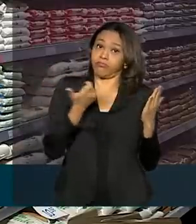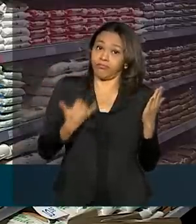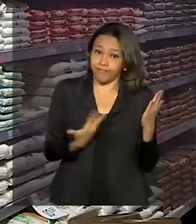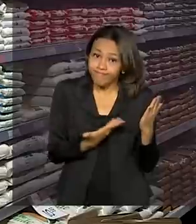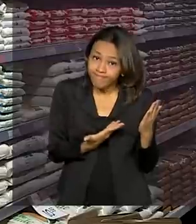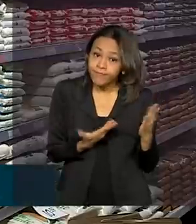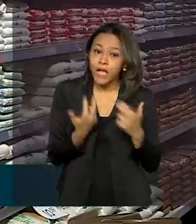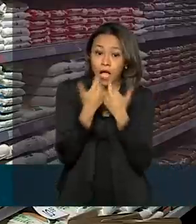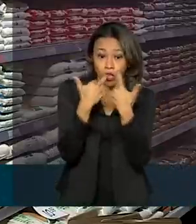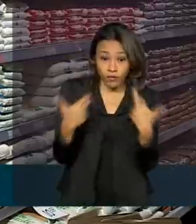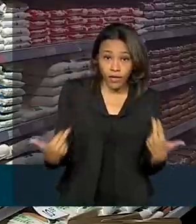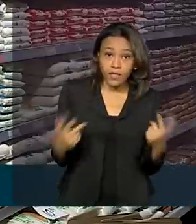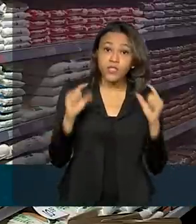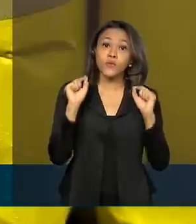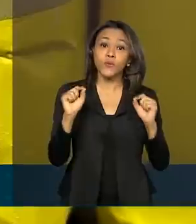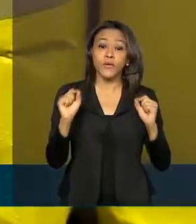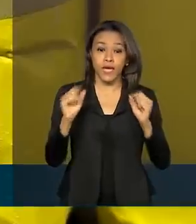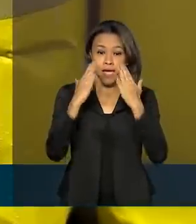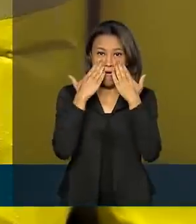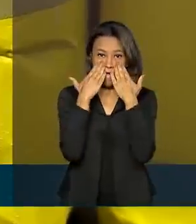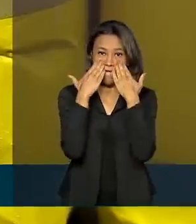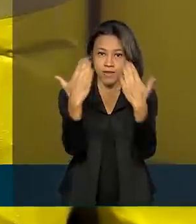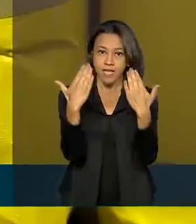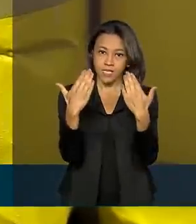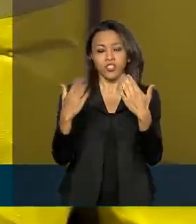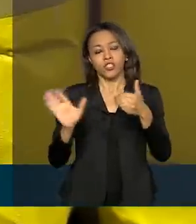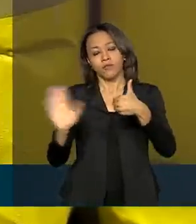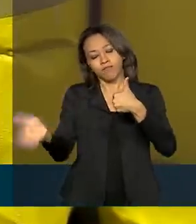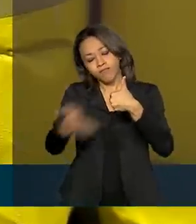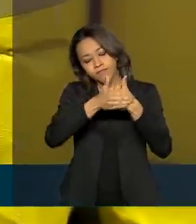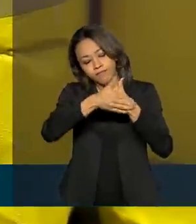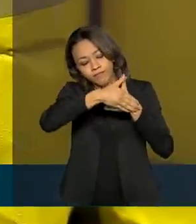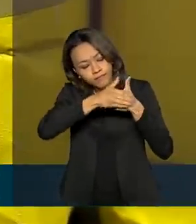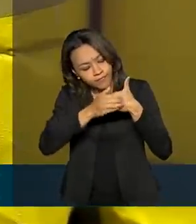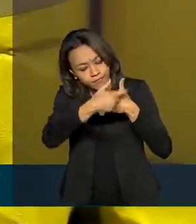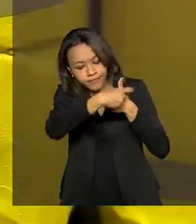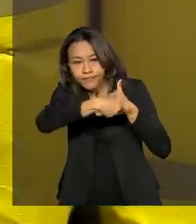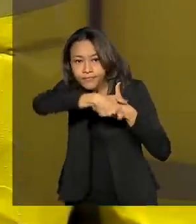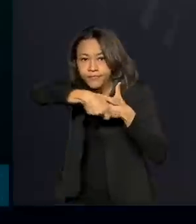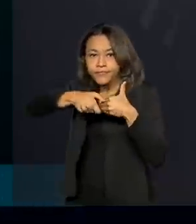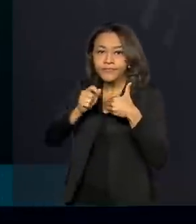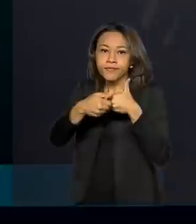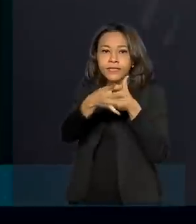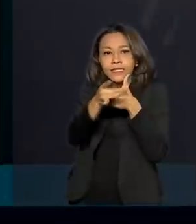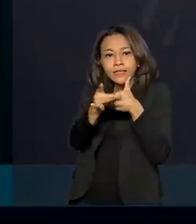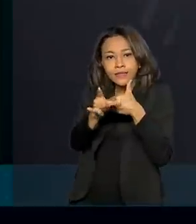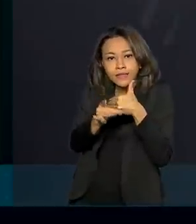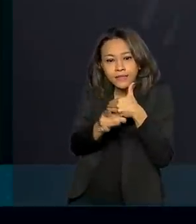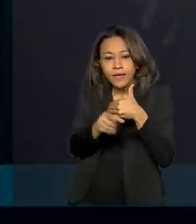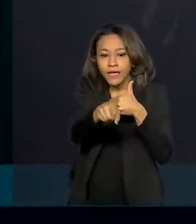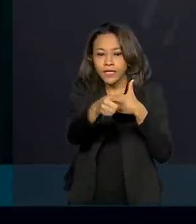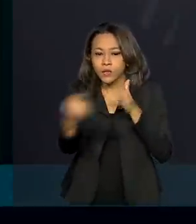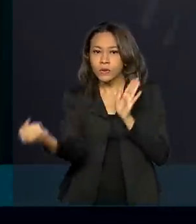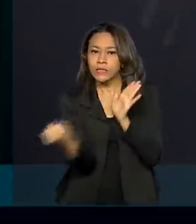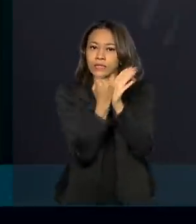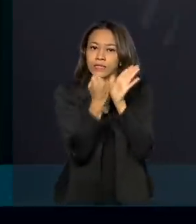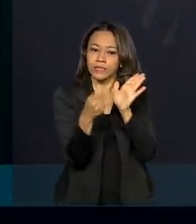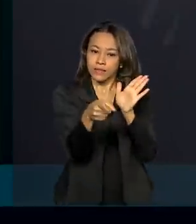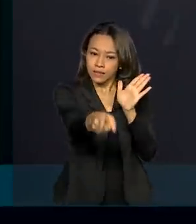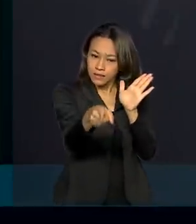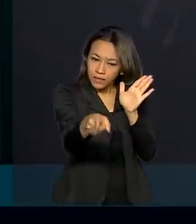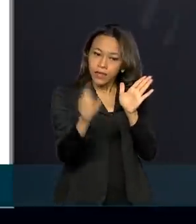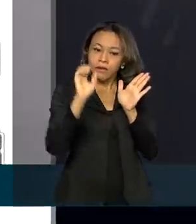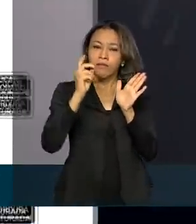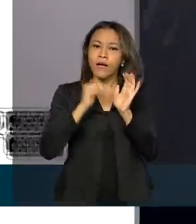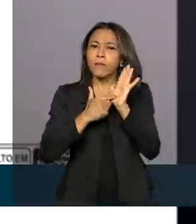grande novidade é que a parte da frente dos rótulos vai passar a trazer informações nutricionais. Este selo frontal vai indicar,